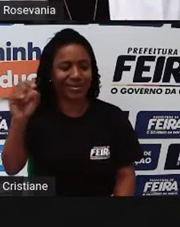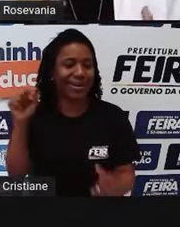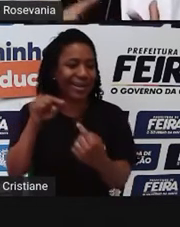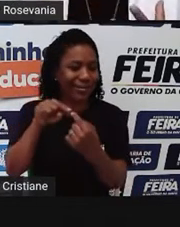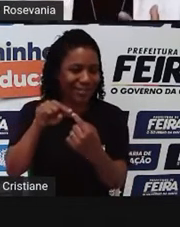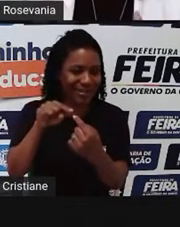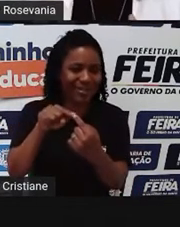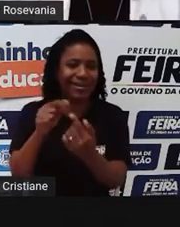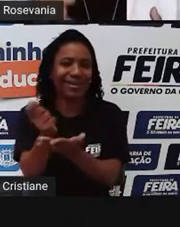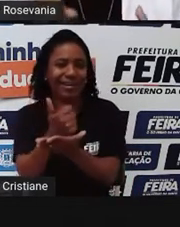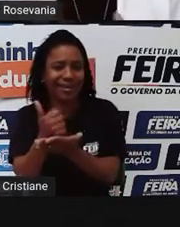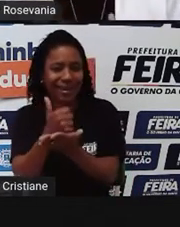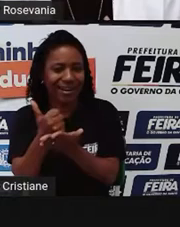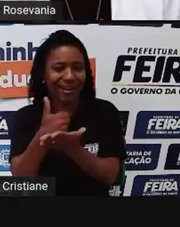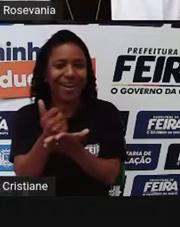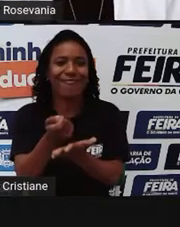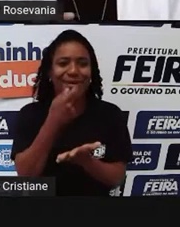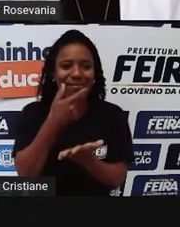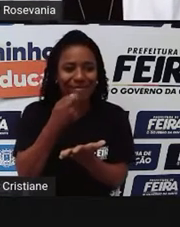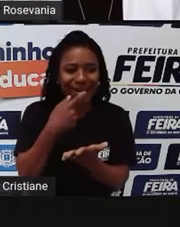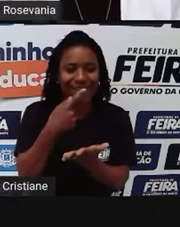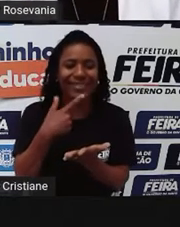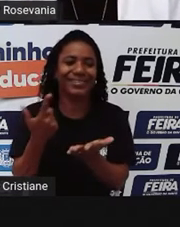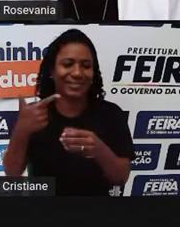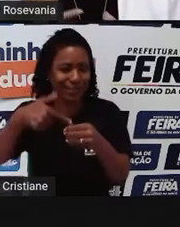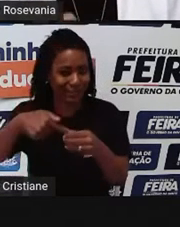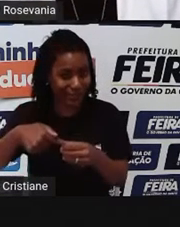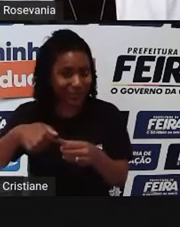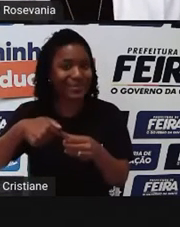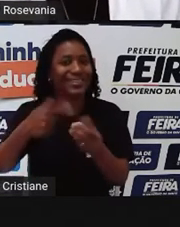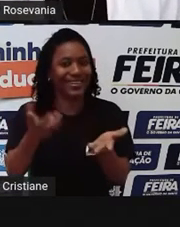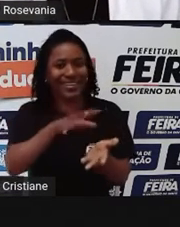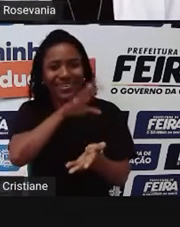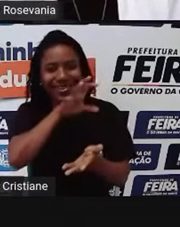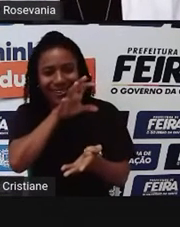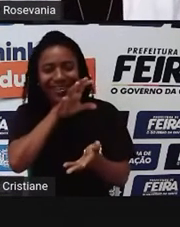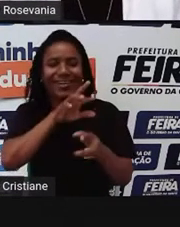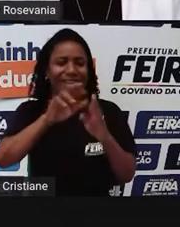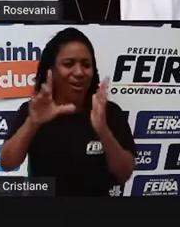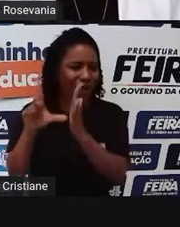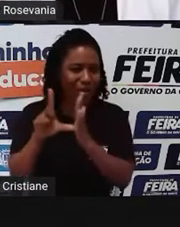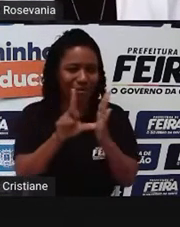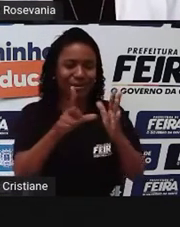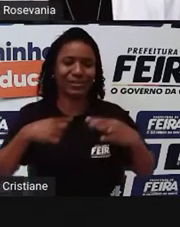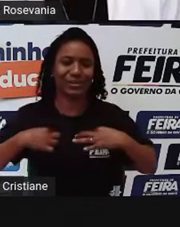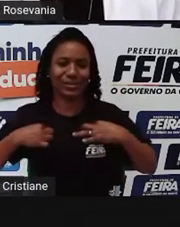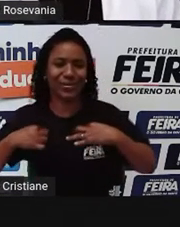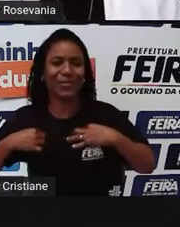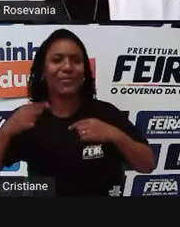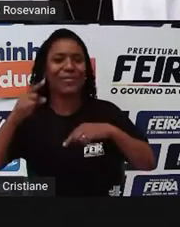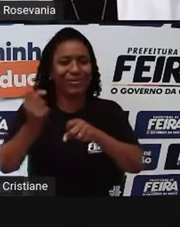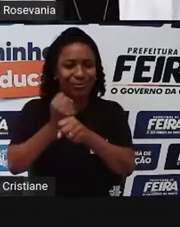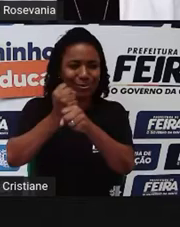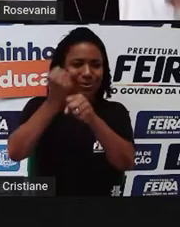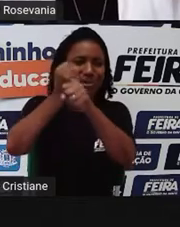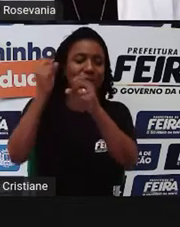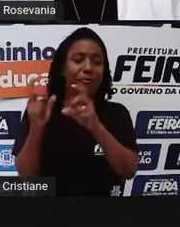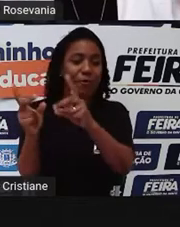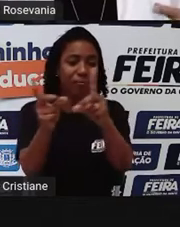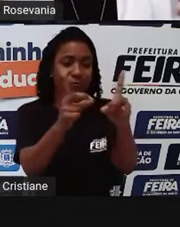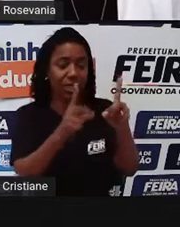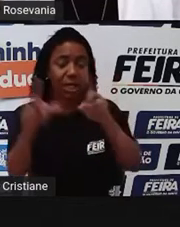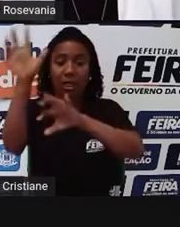farmácias, as concessionárias, as livrarias, pet shops, lojas de roupas, material de construção, de decoração.